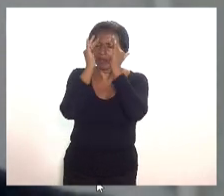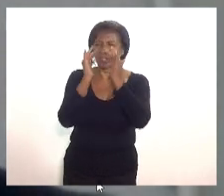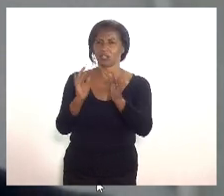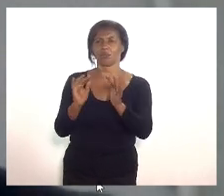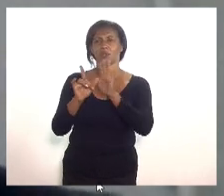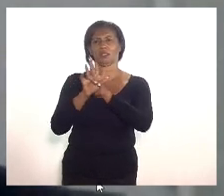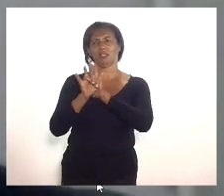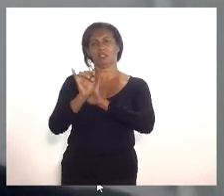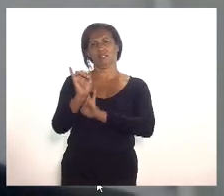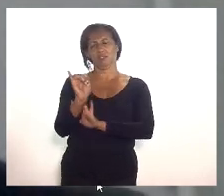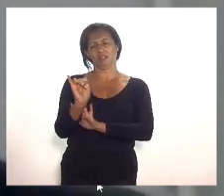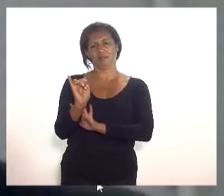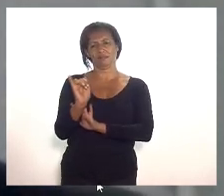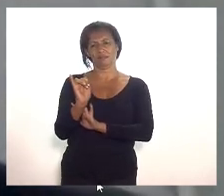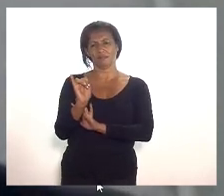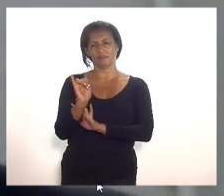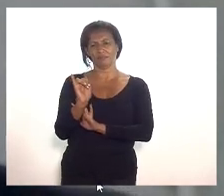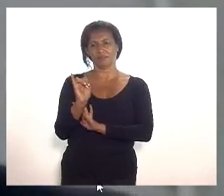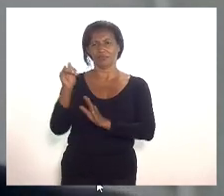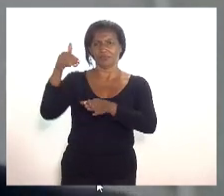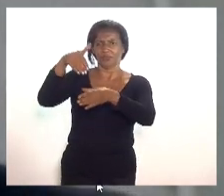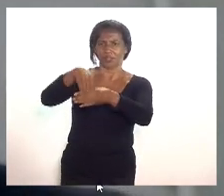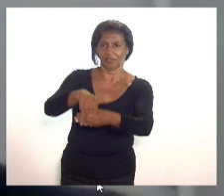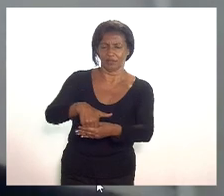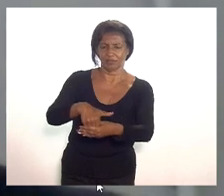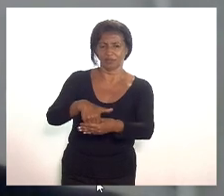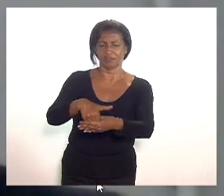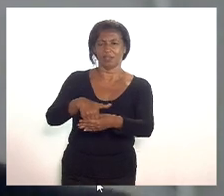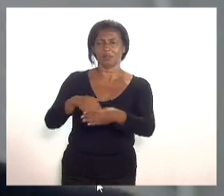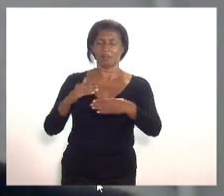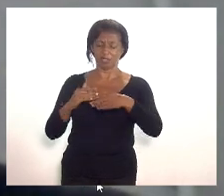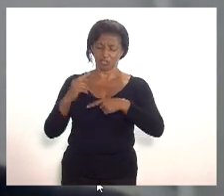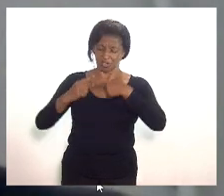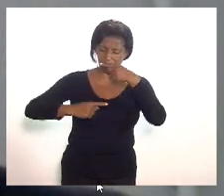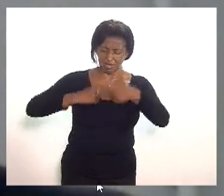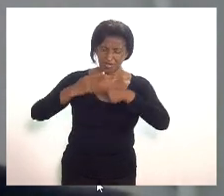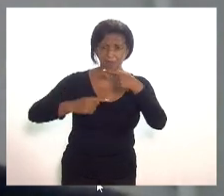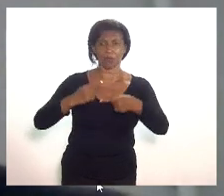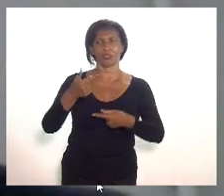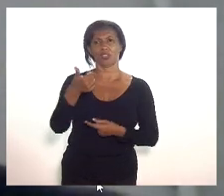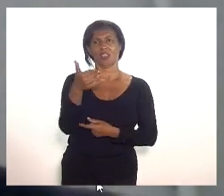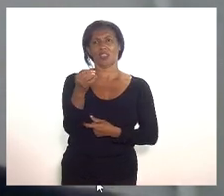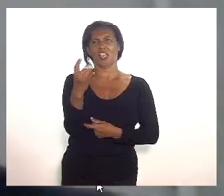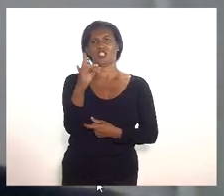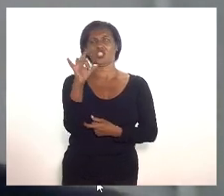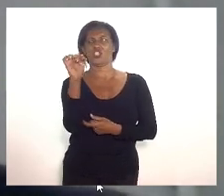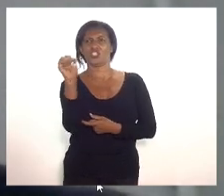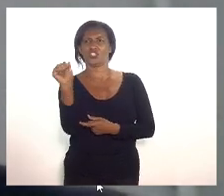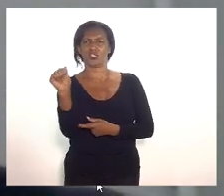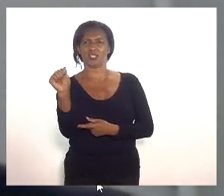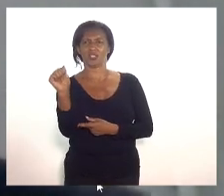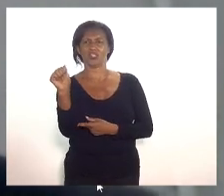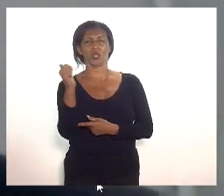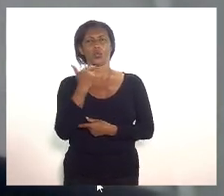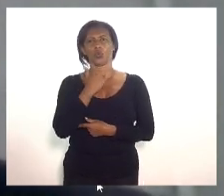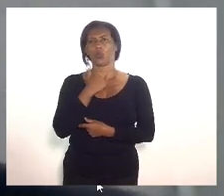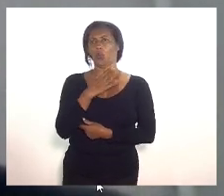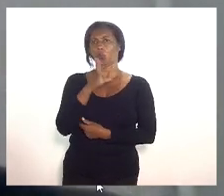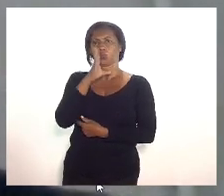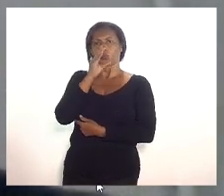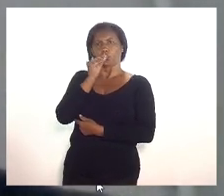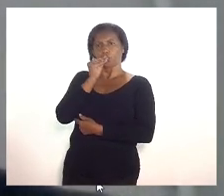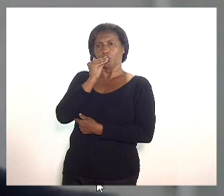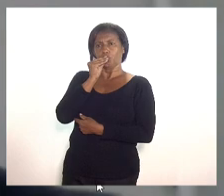mas se passou 10 dias e eu não posso deixar aqui de me expressar a respeito do que está